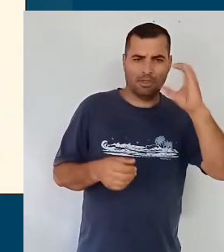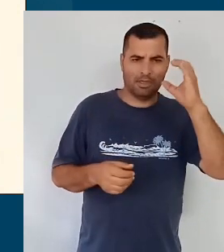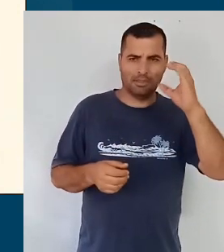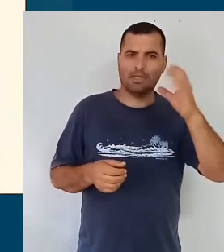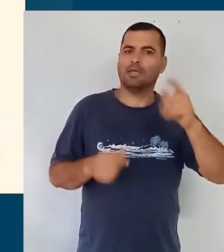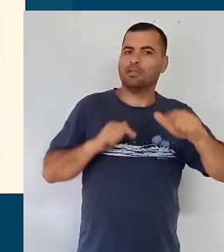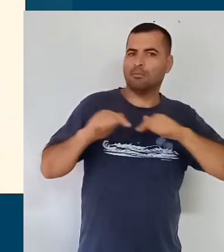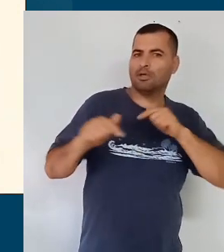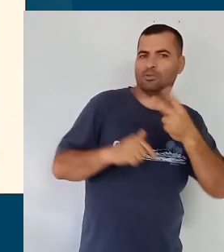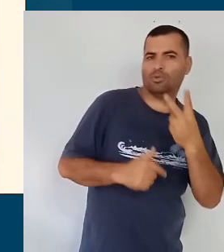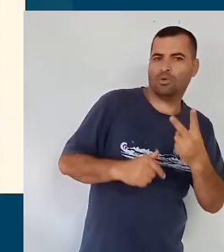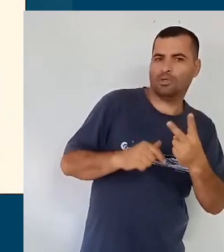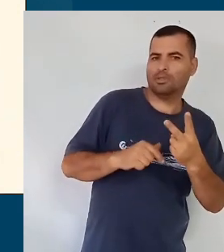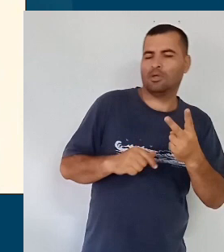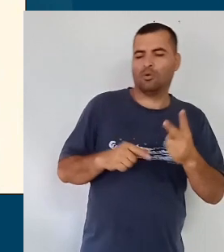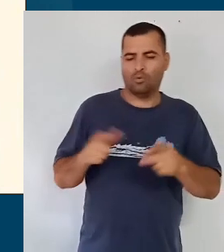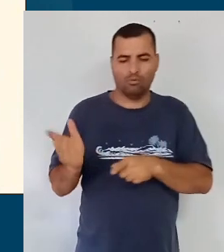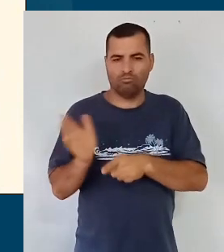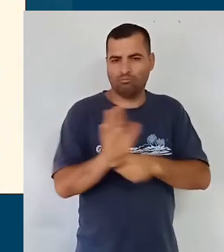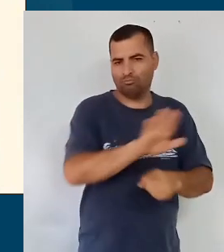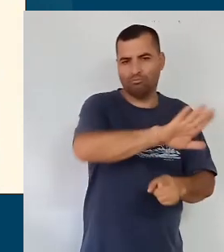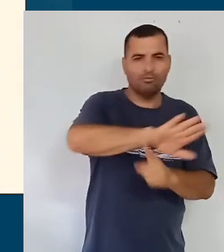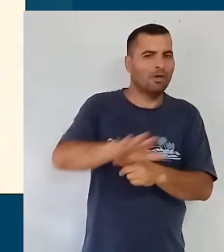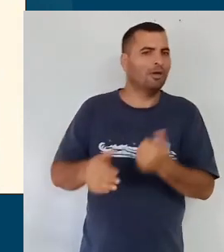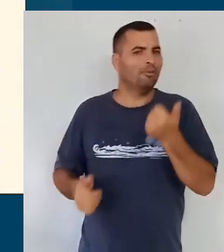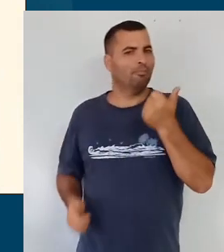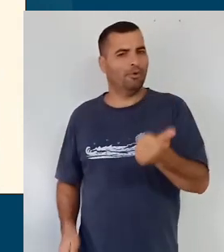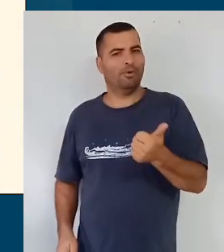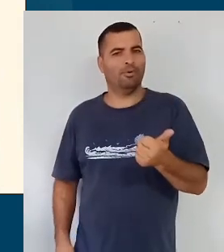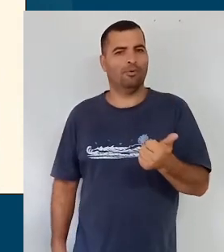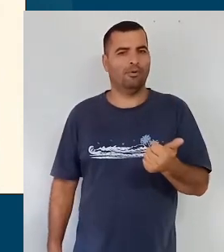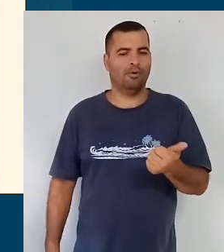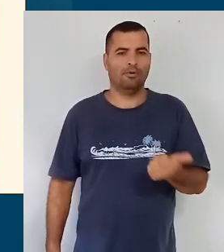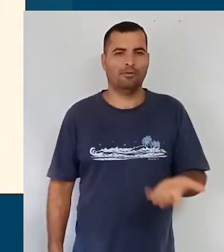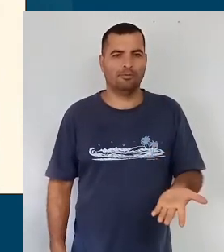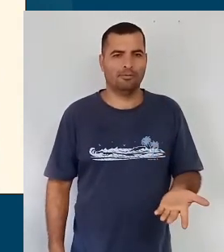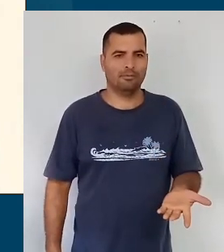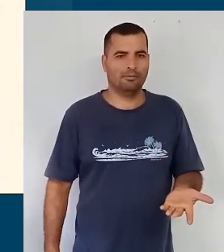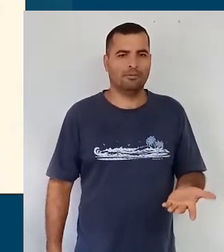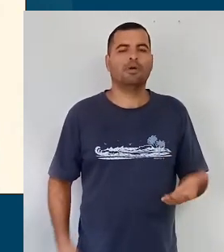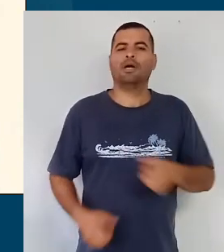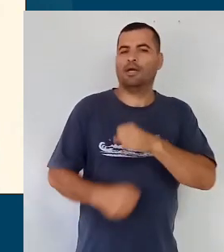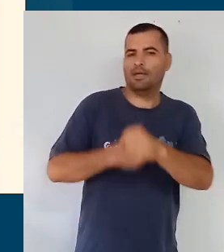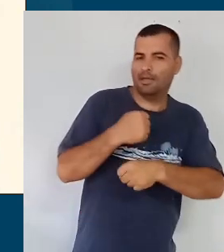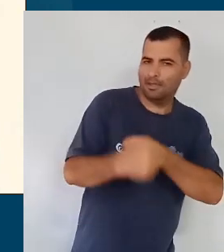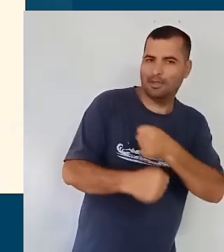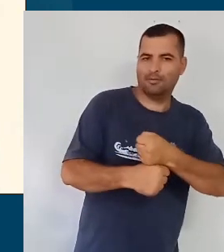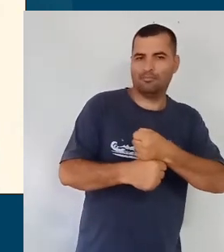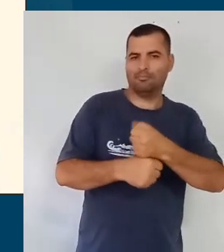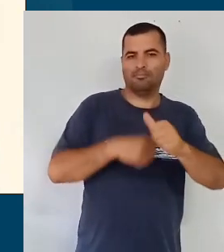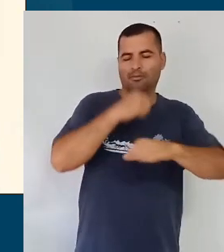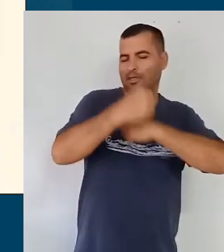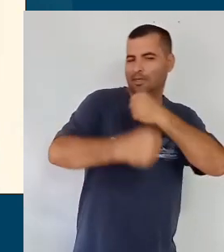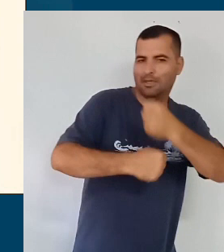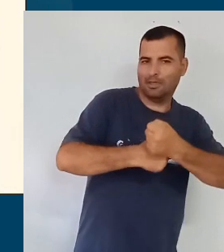e elas são complementares, bacana, então, ter deixado anualmente facilita na organização desse